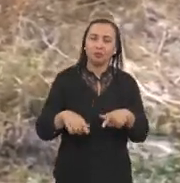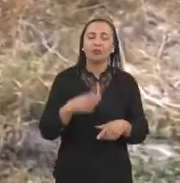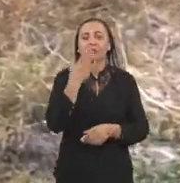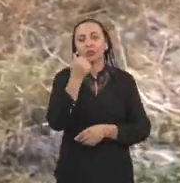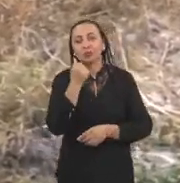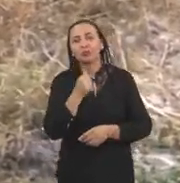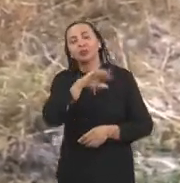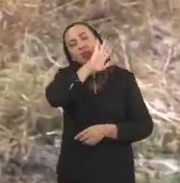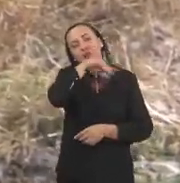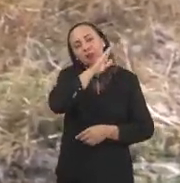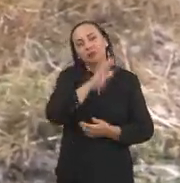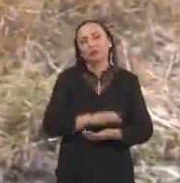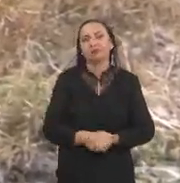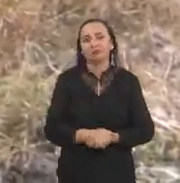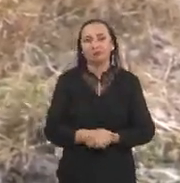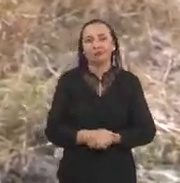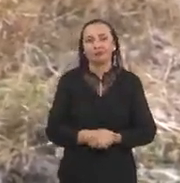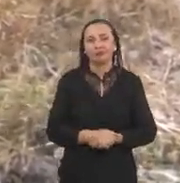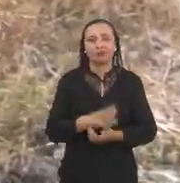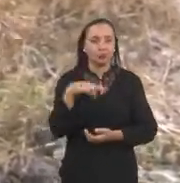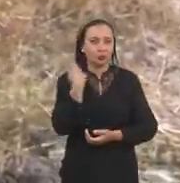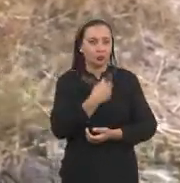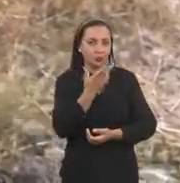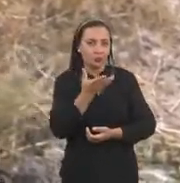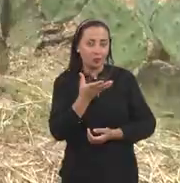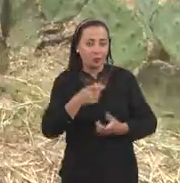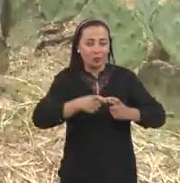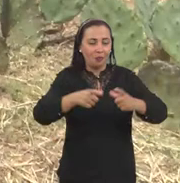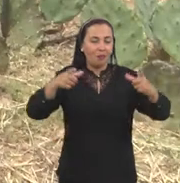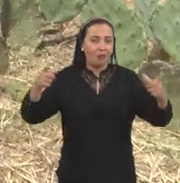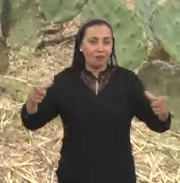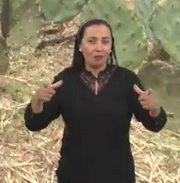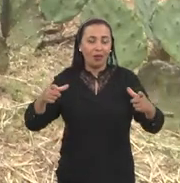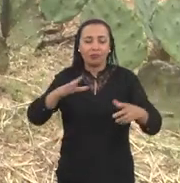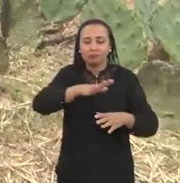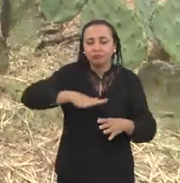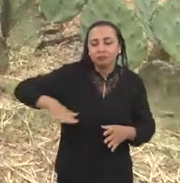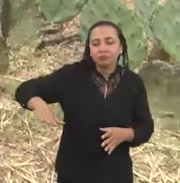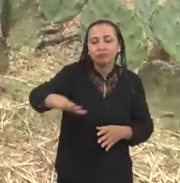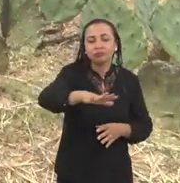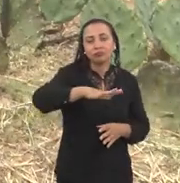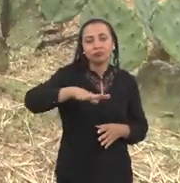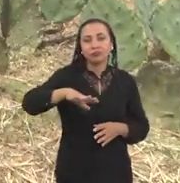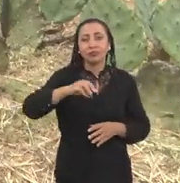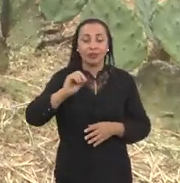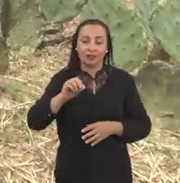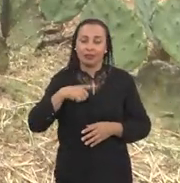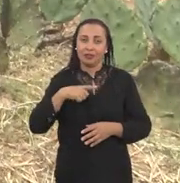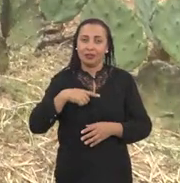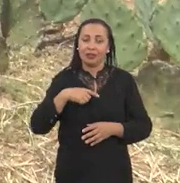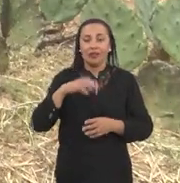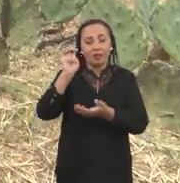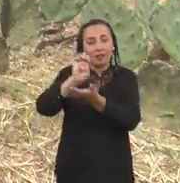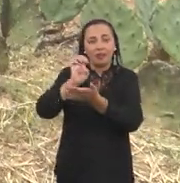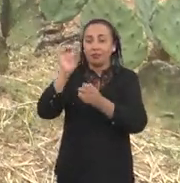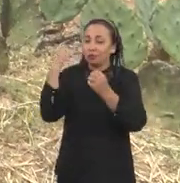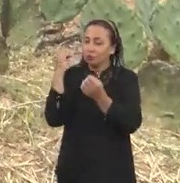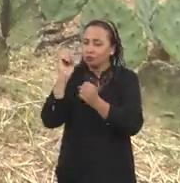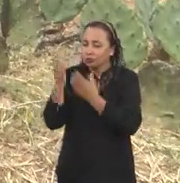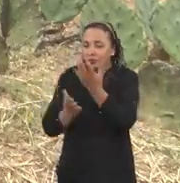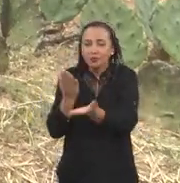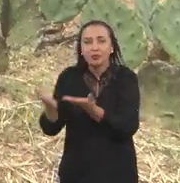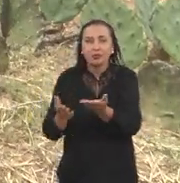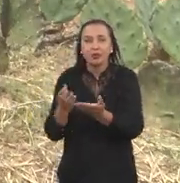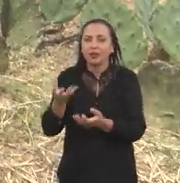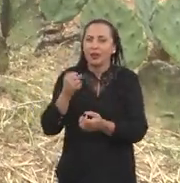composição, na sua alimentação dos seus animais. A gente pretende expandir um pouco a nossa área, como tem área disponível aqui na estação